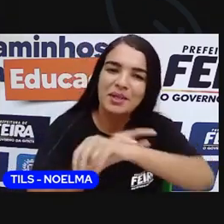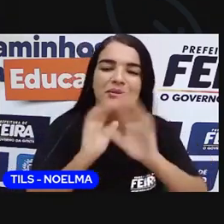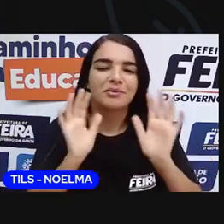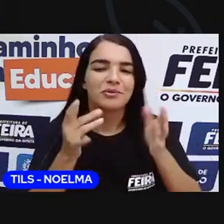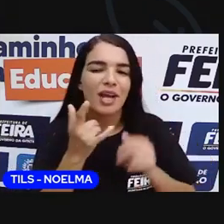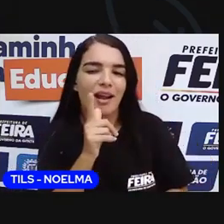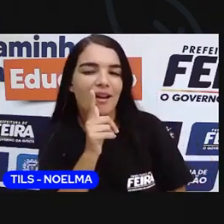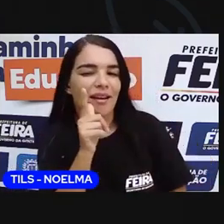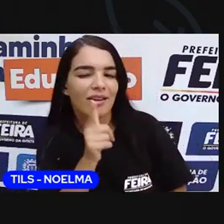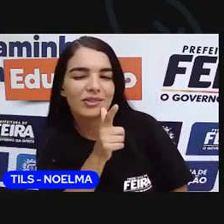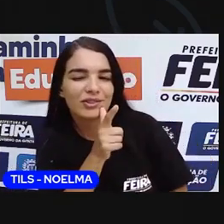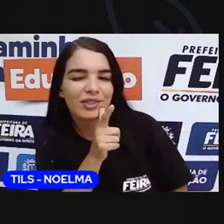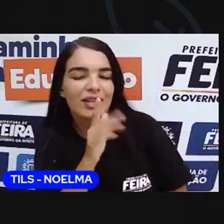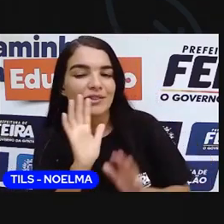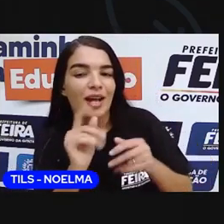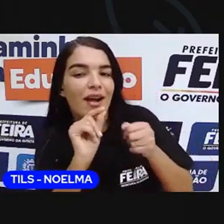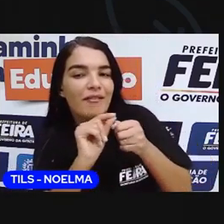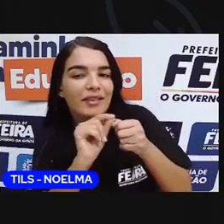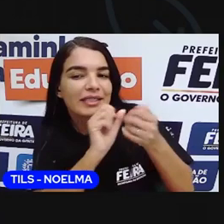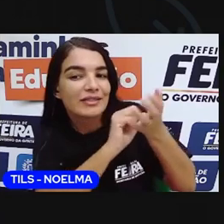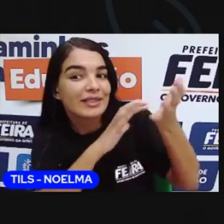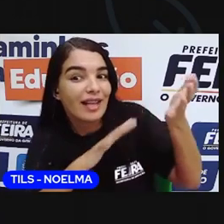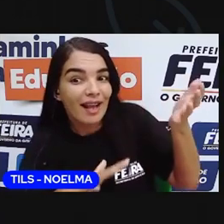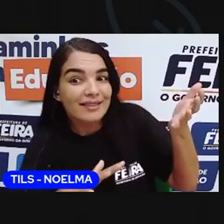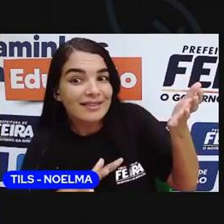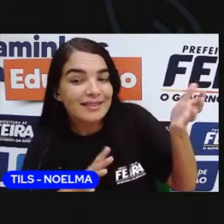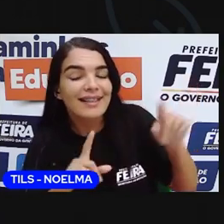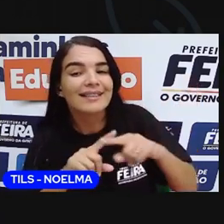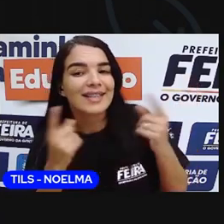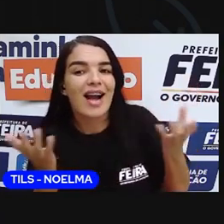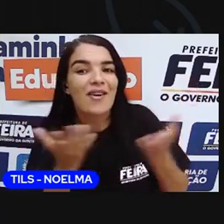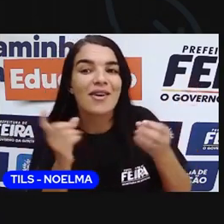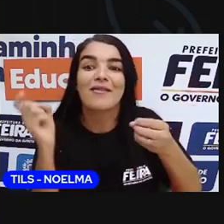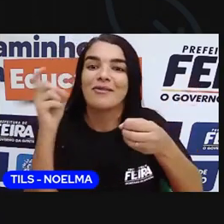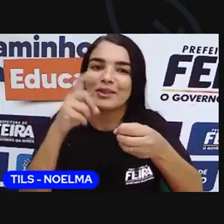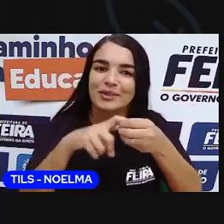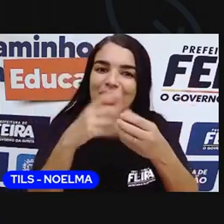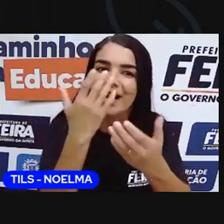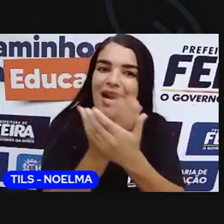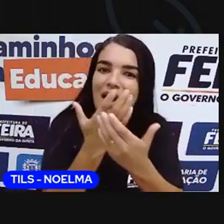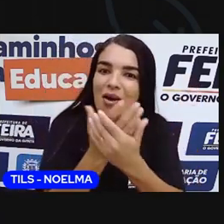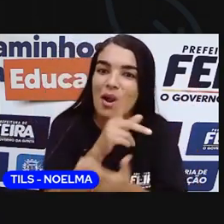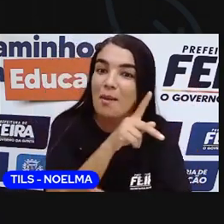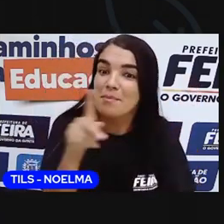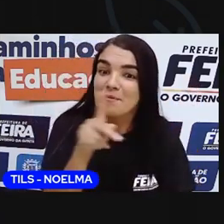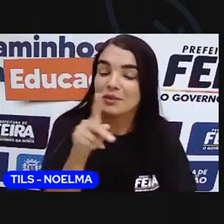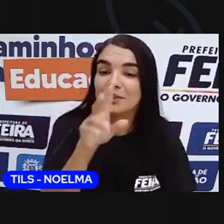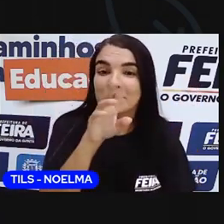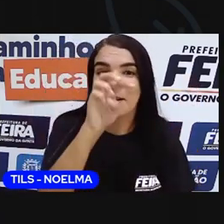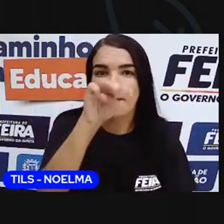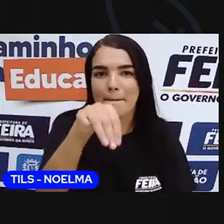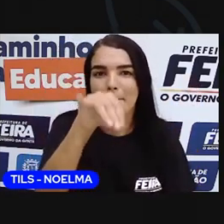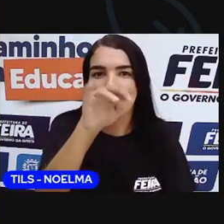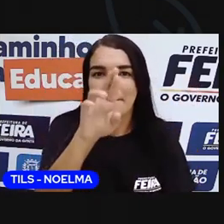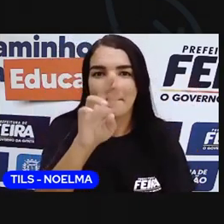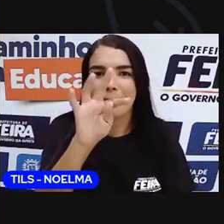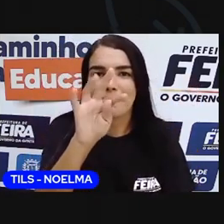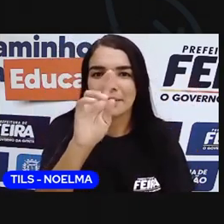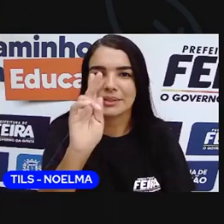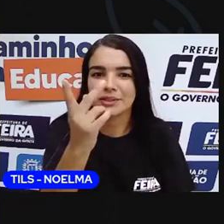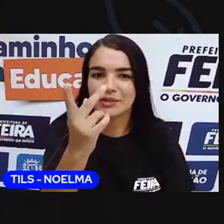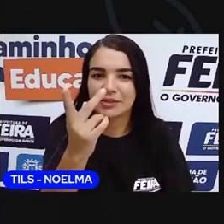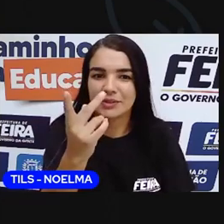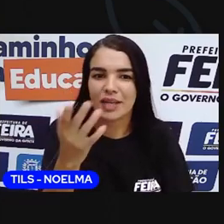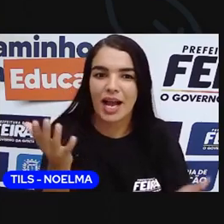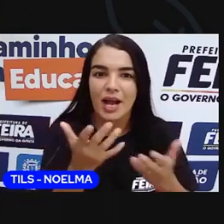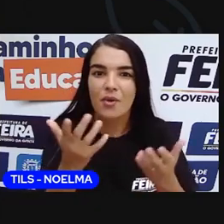Fizeram atividade viriosa? Pois é, nós agora vamos voltar à aula. Eu sou a professora Mirce e agora nós teremos aulas